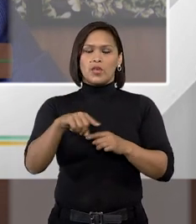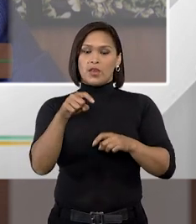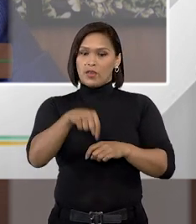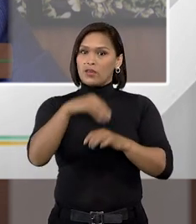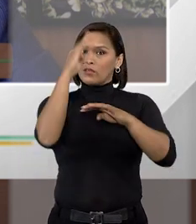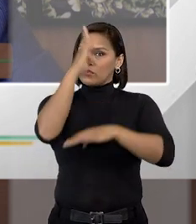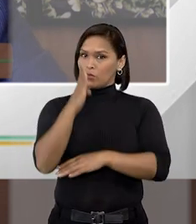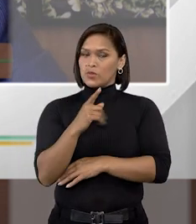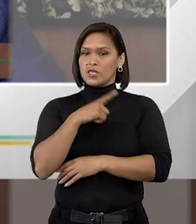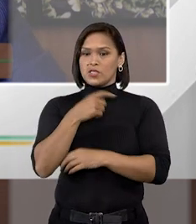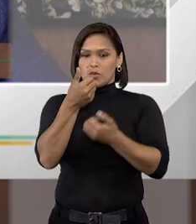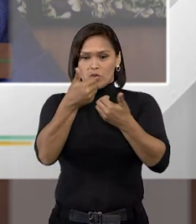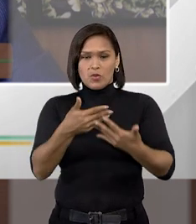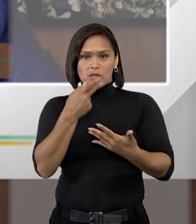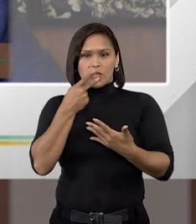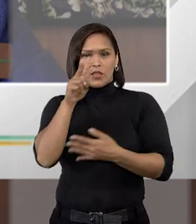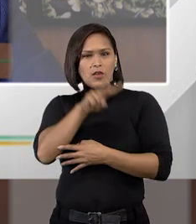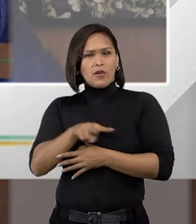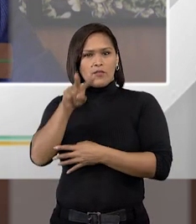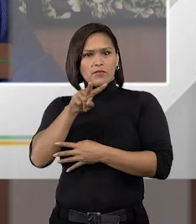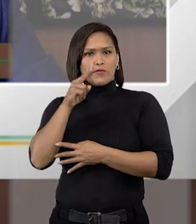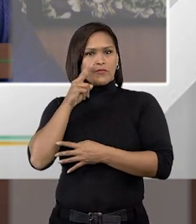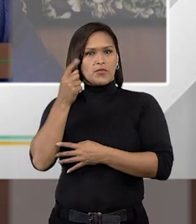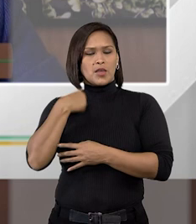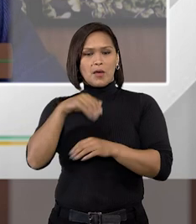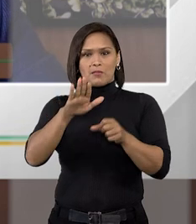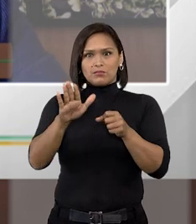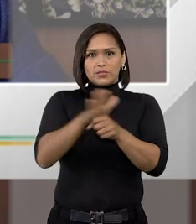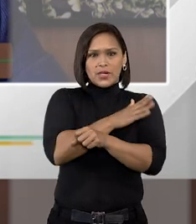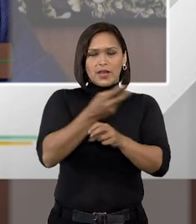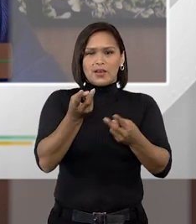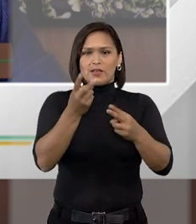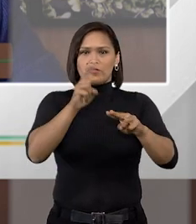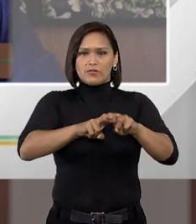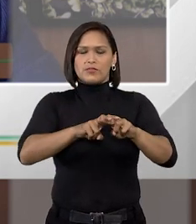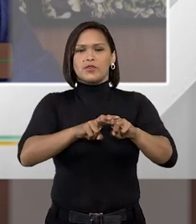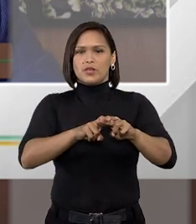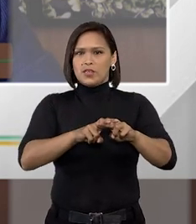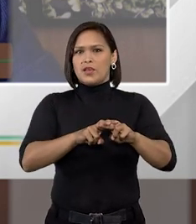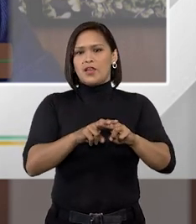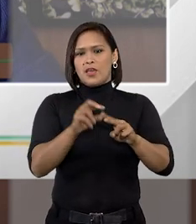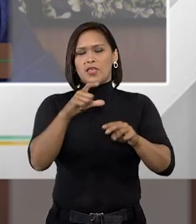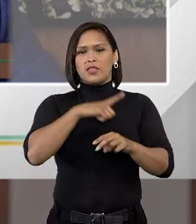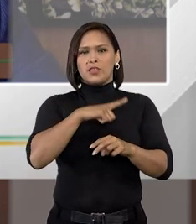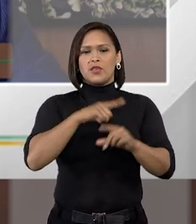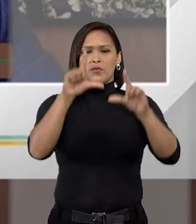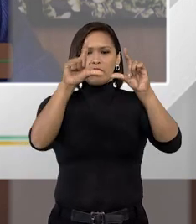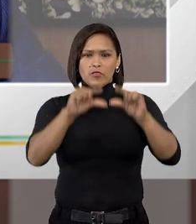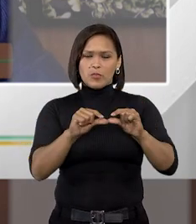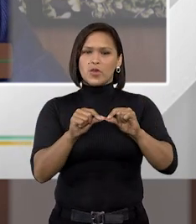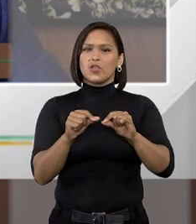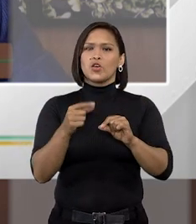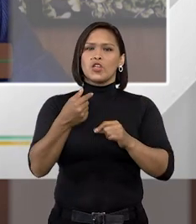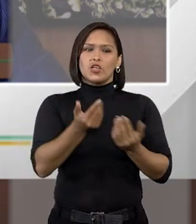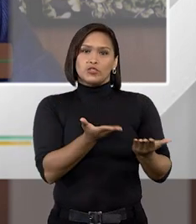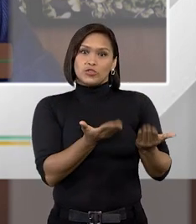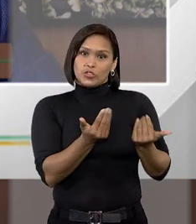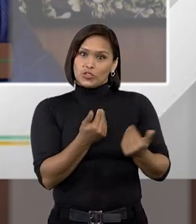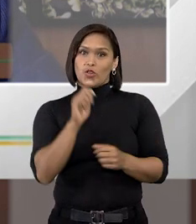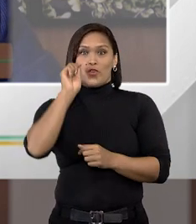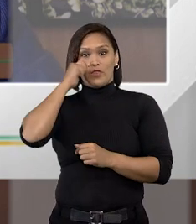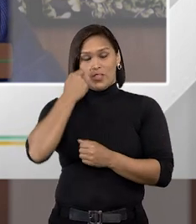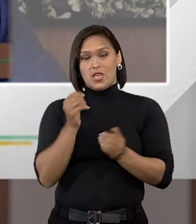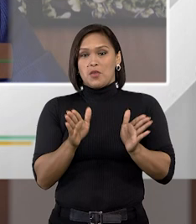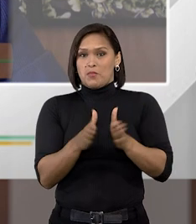aqui no Brasil, quando nós vemos a nossa massa carcerária composta por minorias, a maioria jovens,